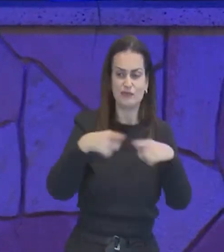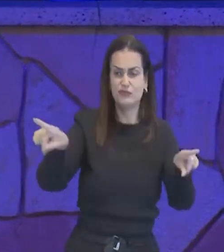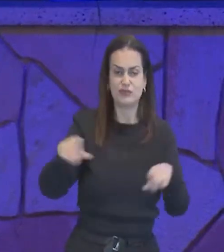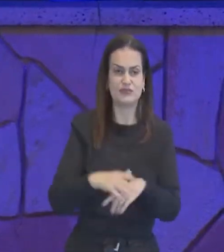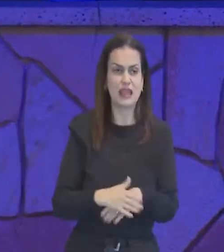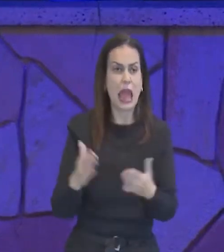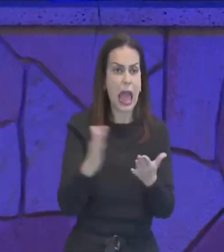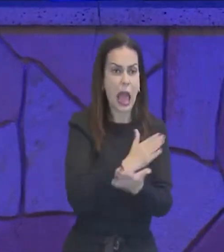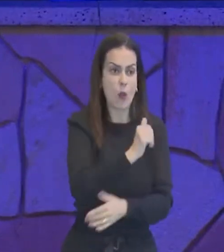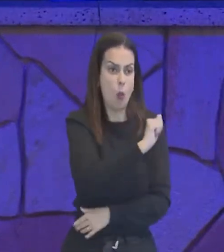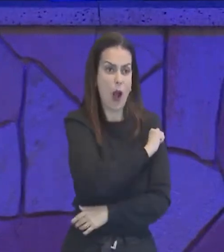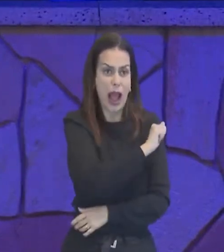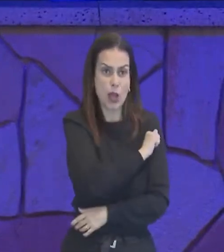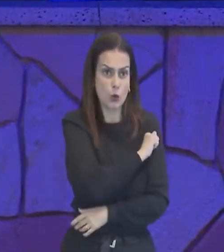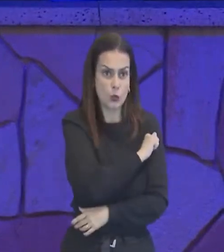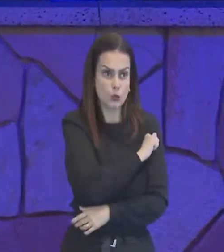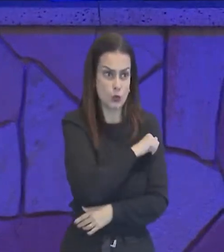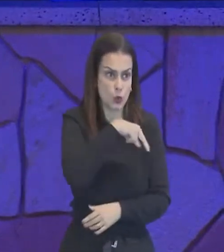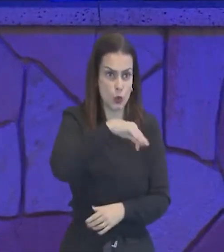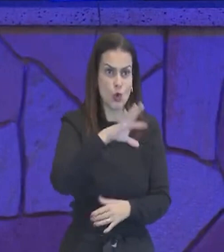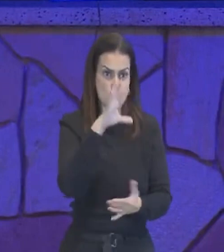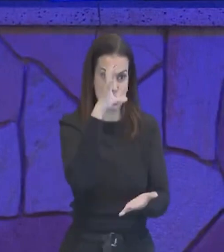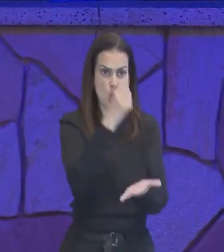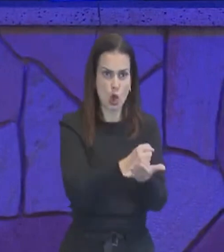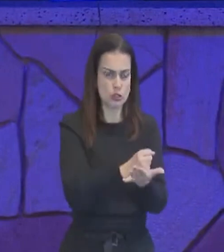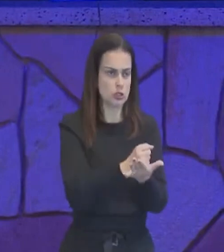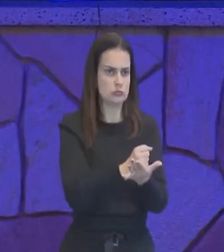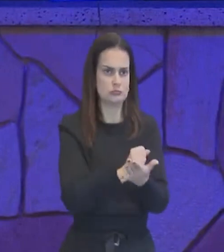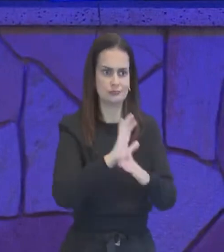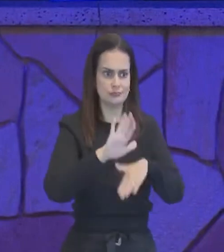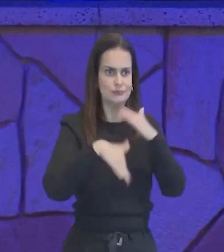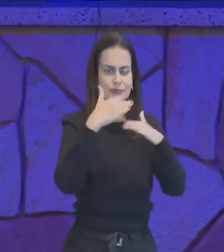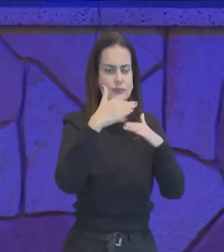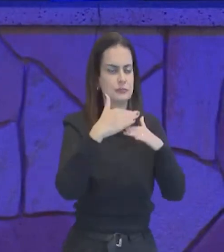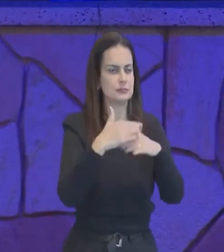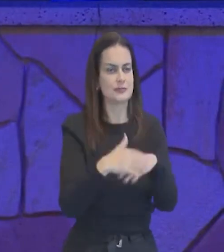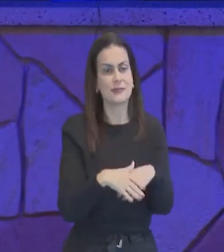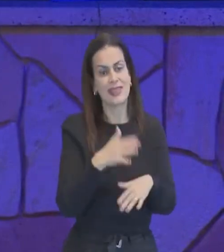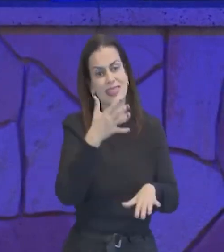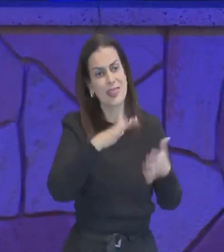alguns alunos que tiraram as melhores notas, isso não quer dizer, que eles serão bons pastores,